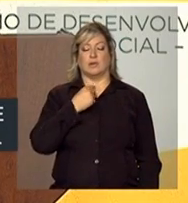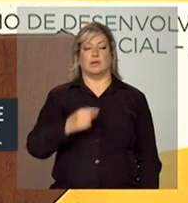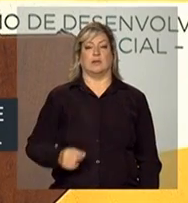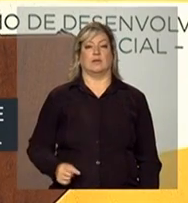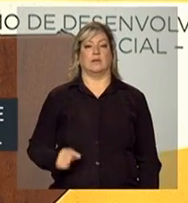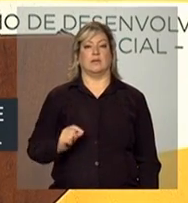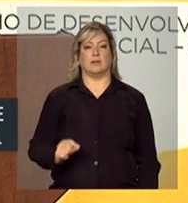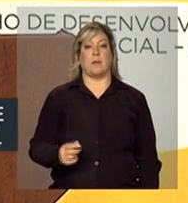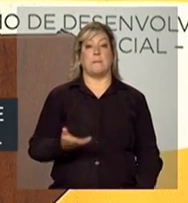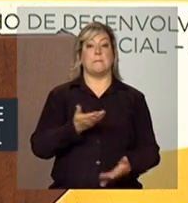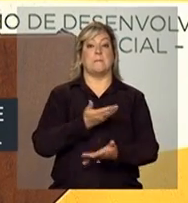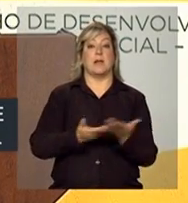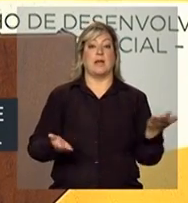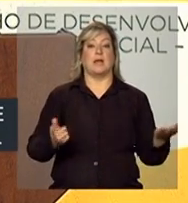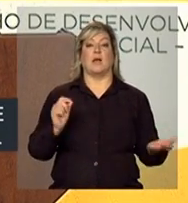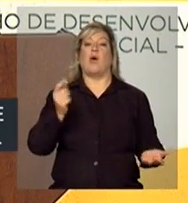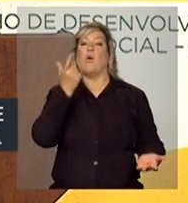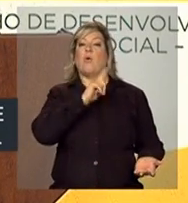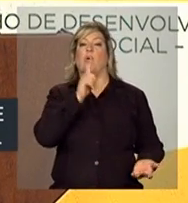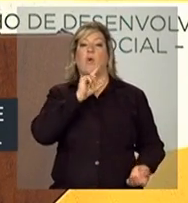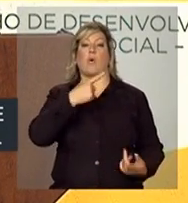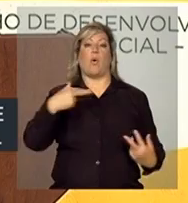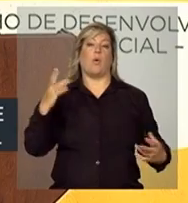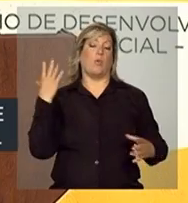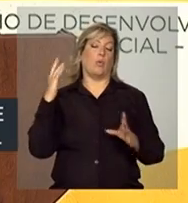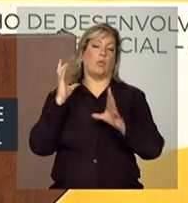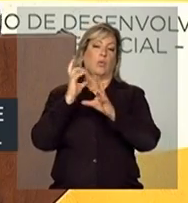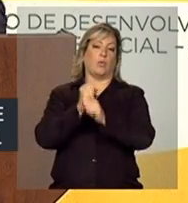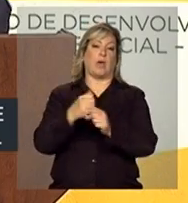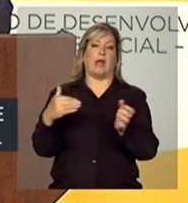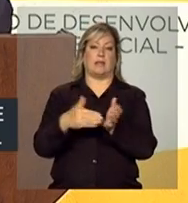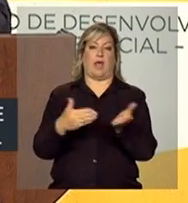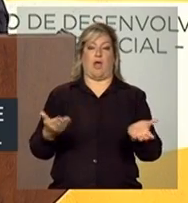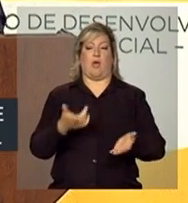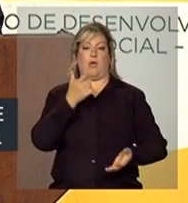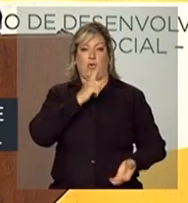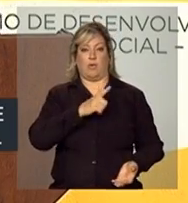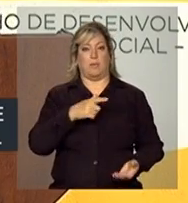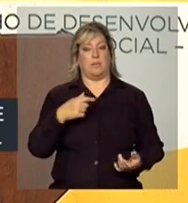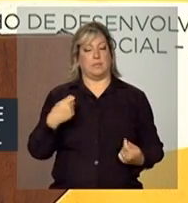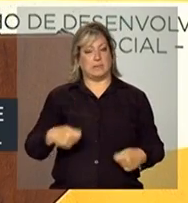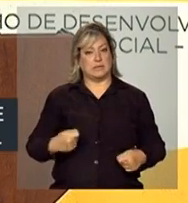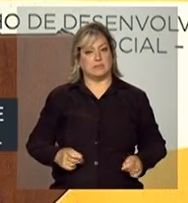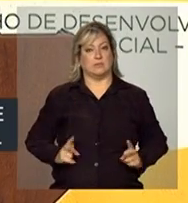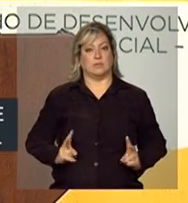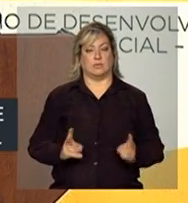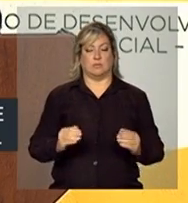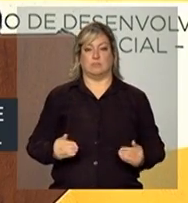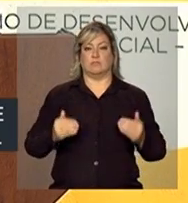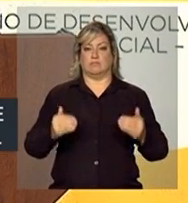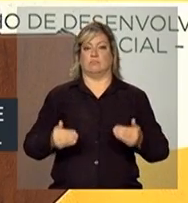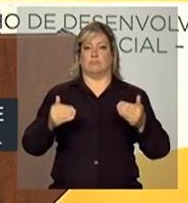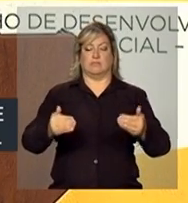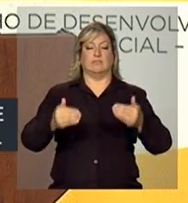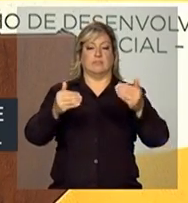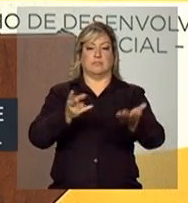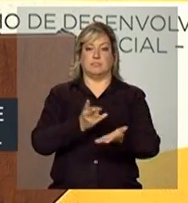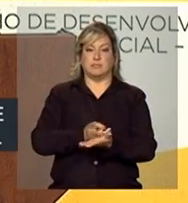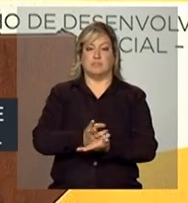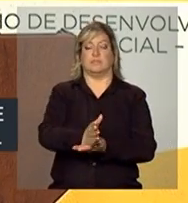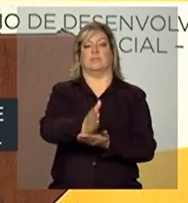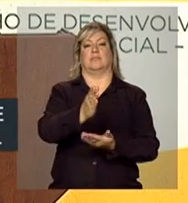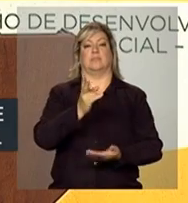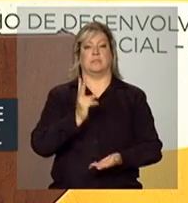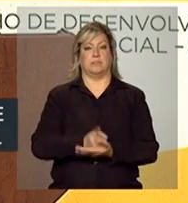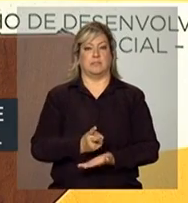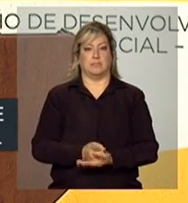as conquistas que tivemos até agora. E avançar preservando os mesmos objetivos. Ou